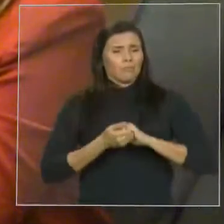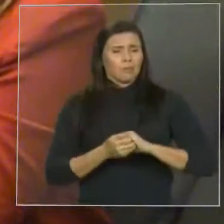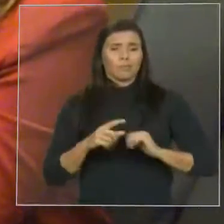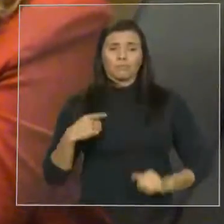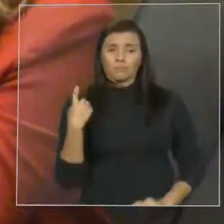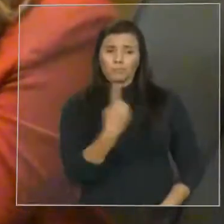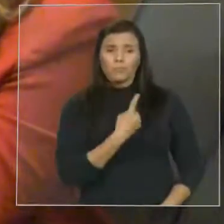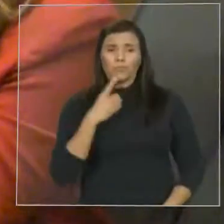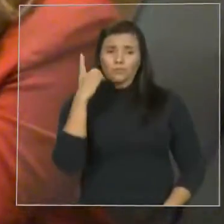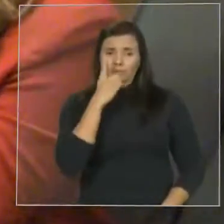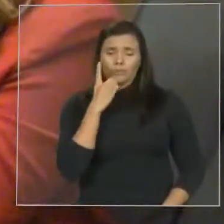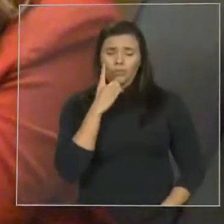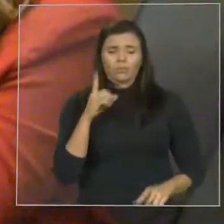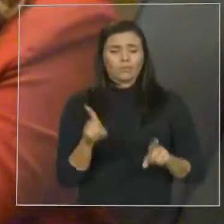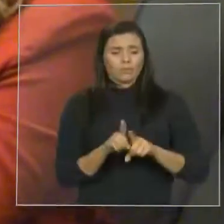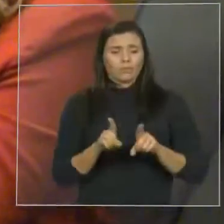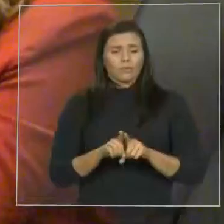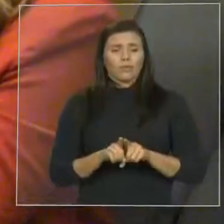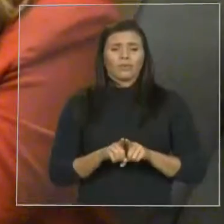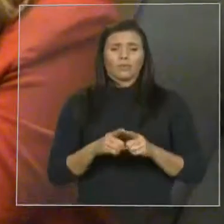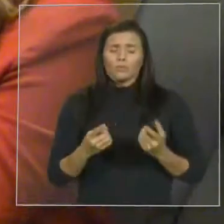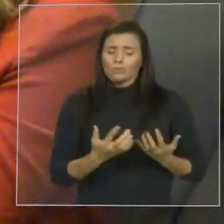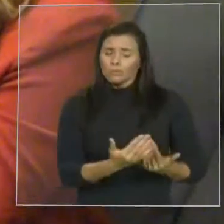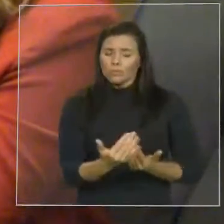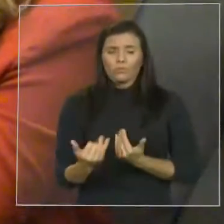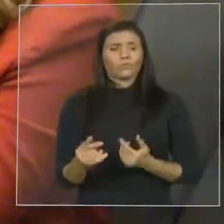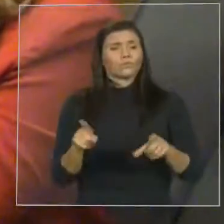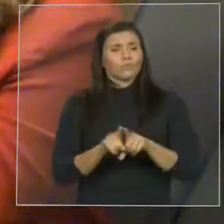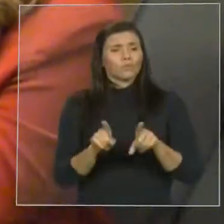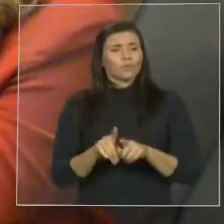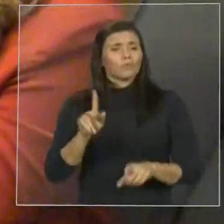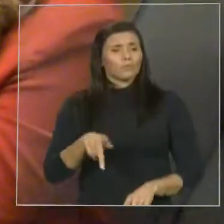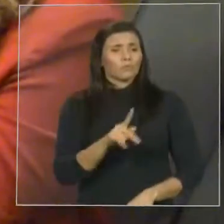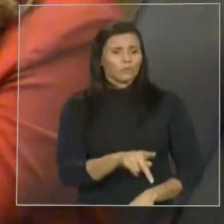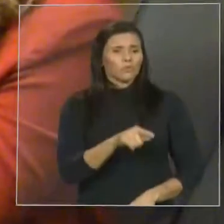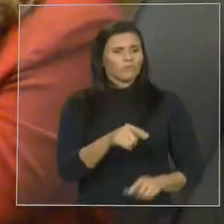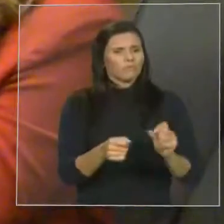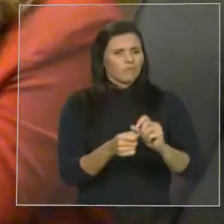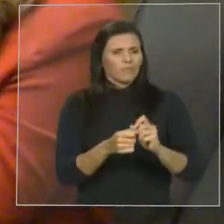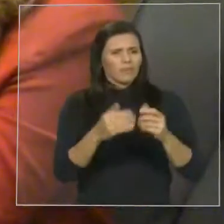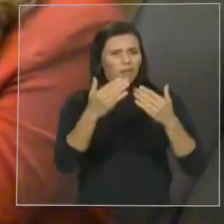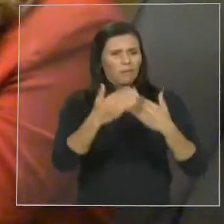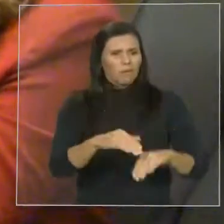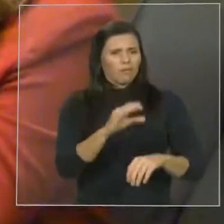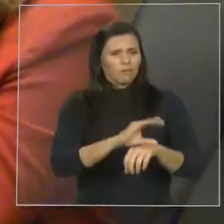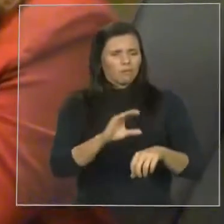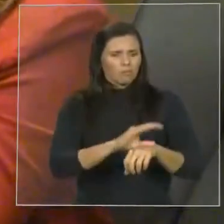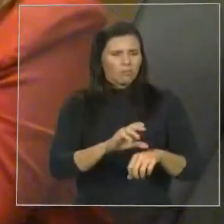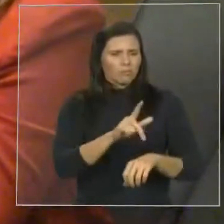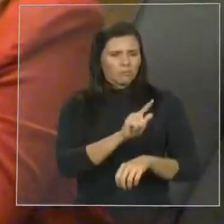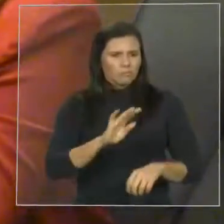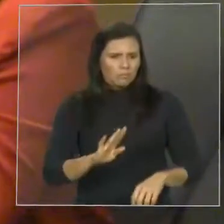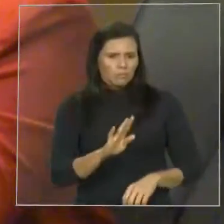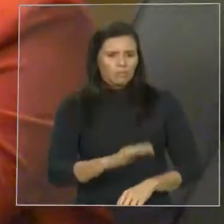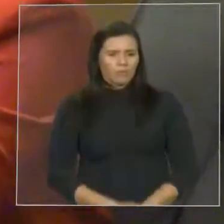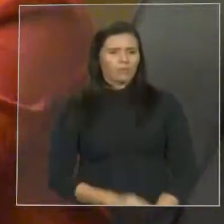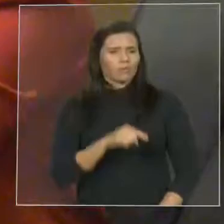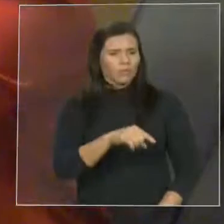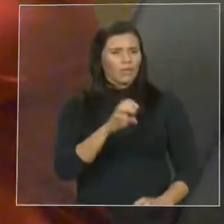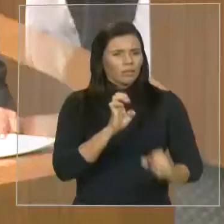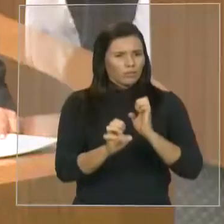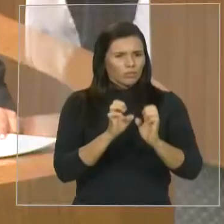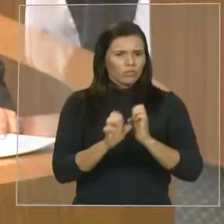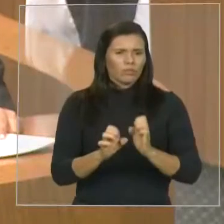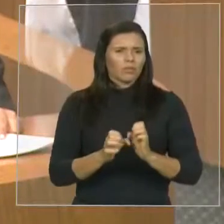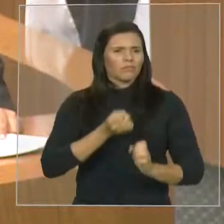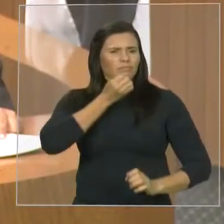ter a oportunidade agora de ser concursados, efetivados e dar sua contribuição a nível superior em toda a nossa região. Muito obrigada. Obrigado,